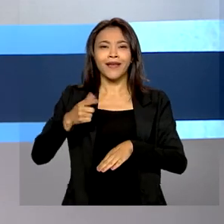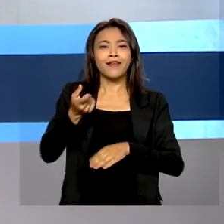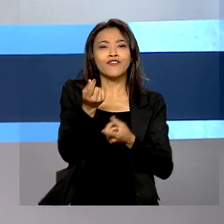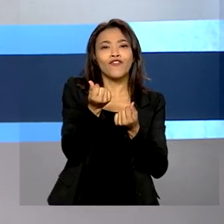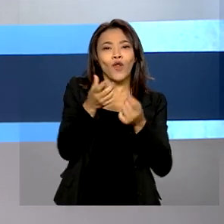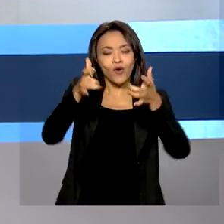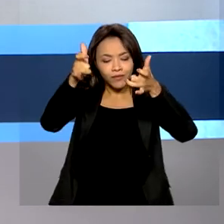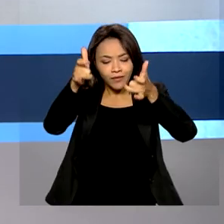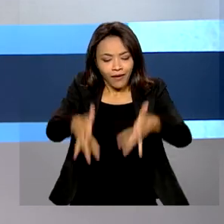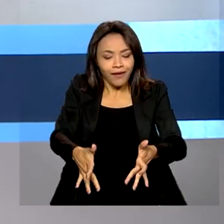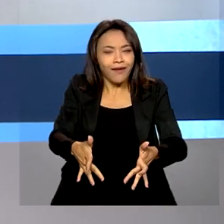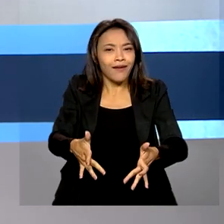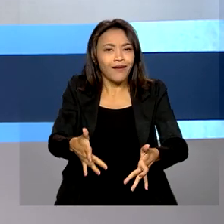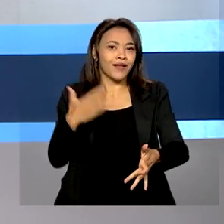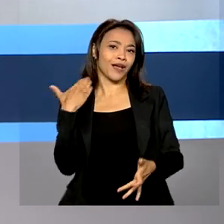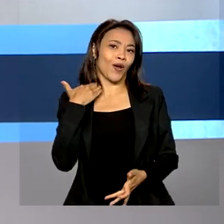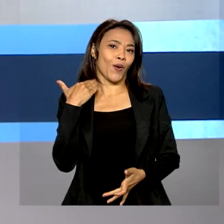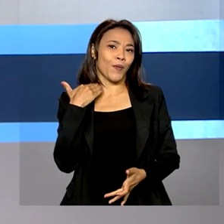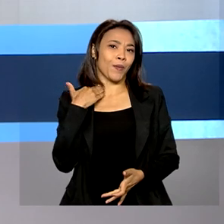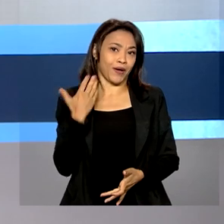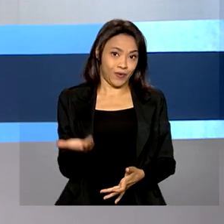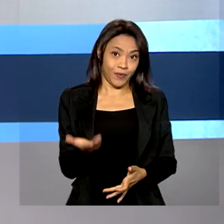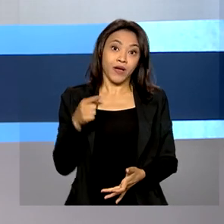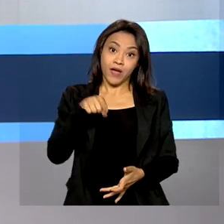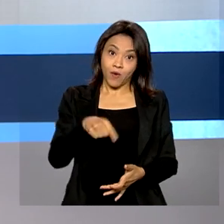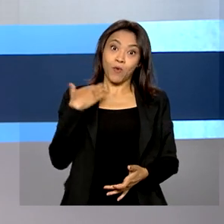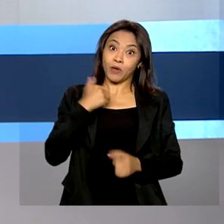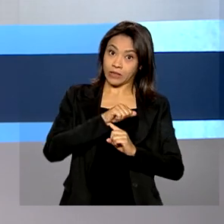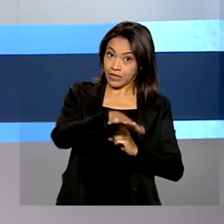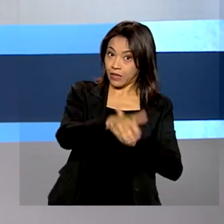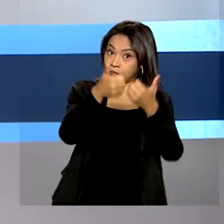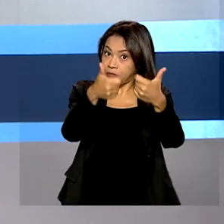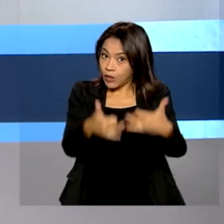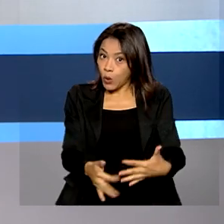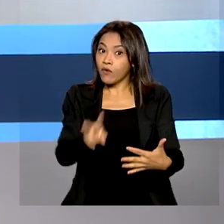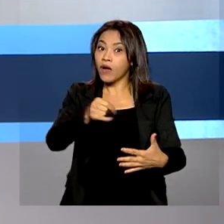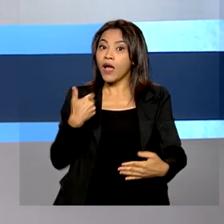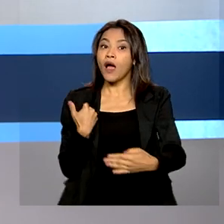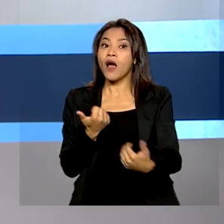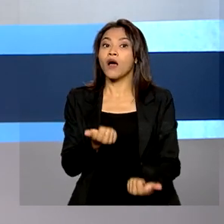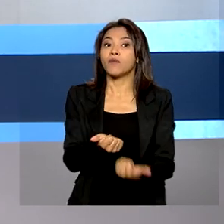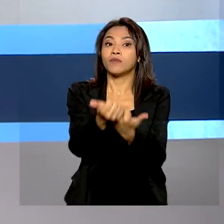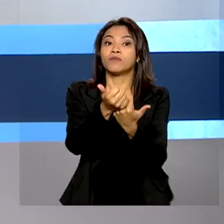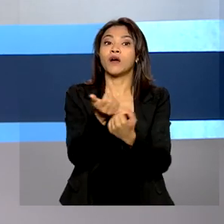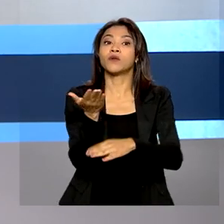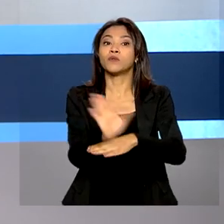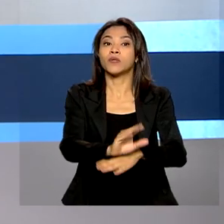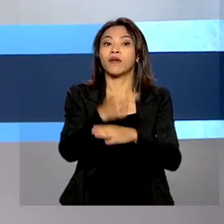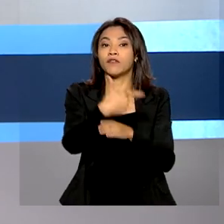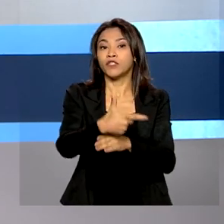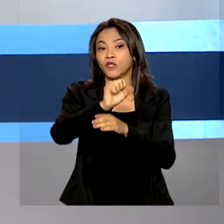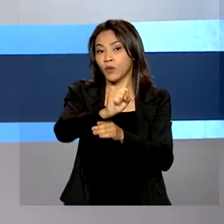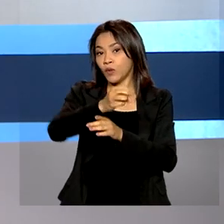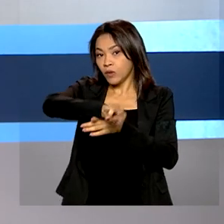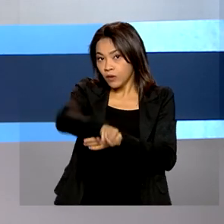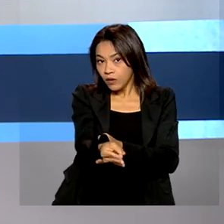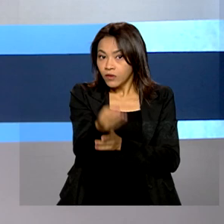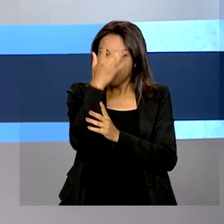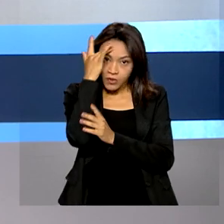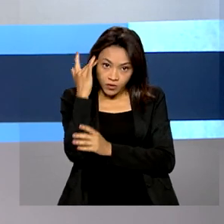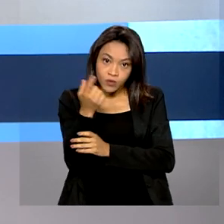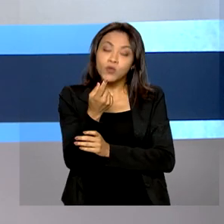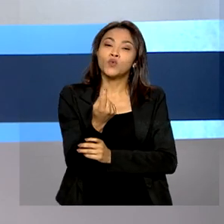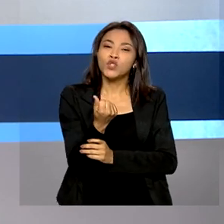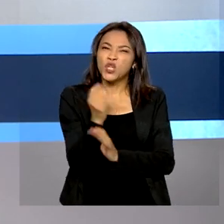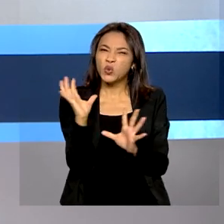bancárias antigas. Segundo o Banco Central, a medida deve beneficiar cerca de 28 milhões de pessoas com recursos da